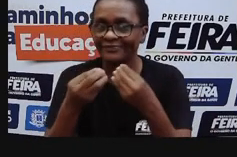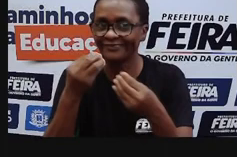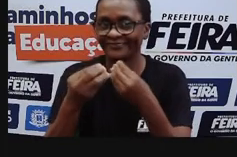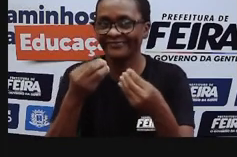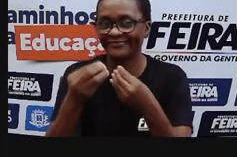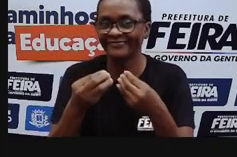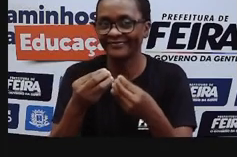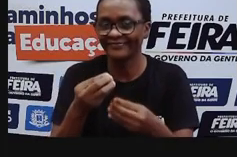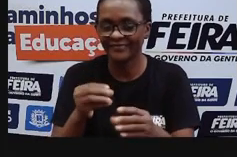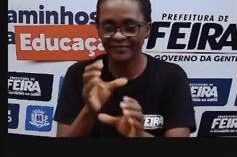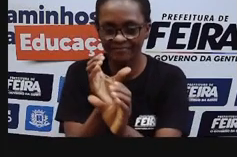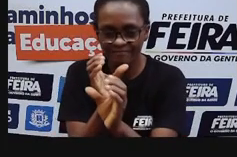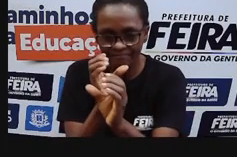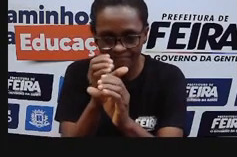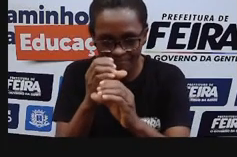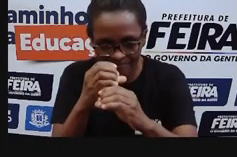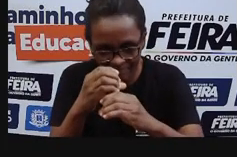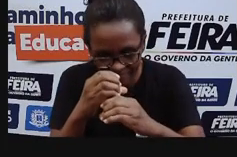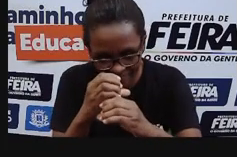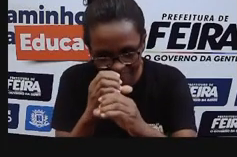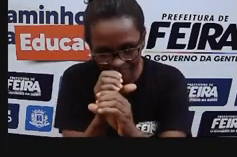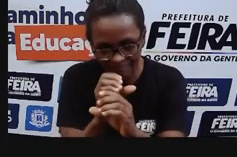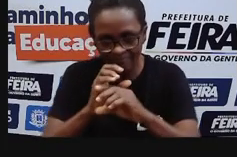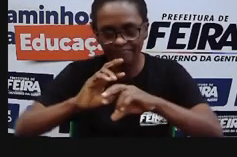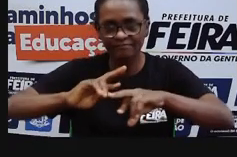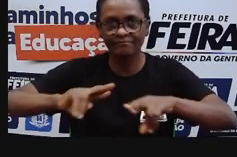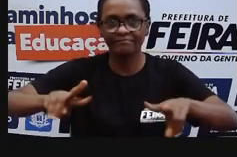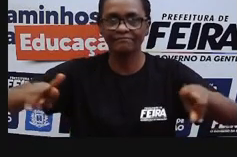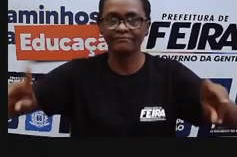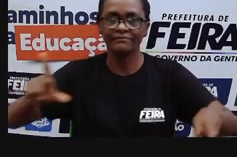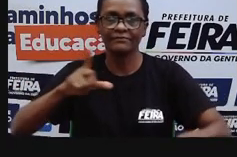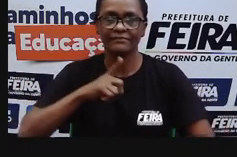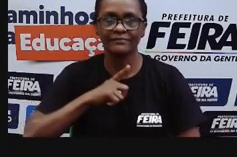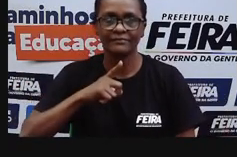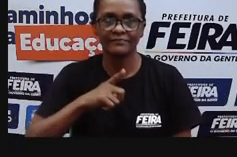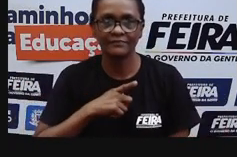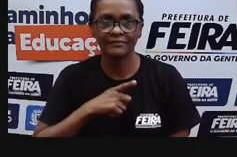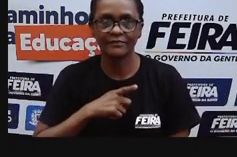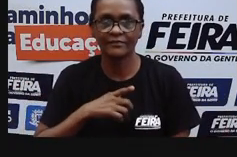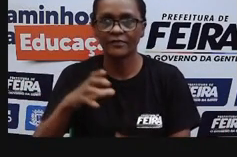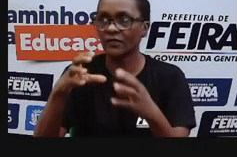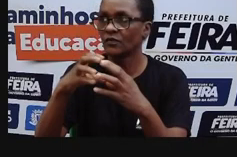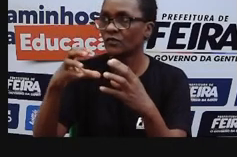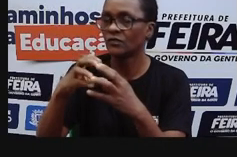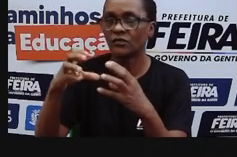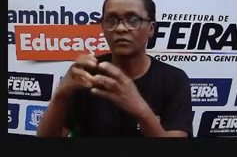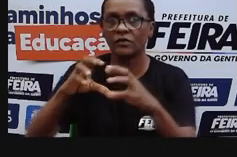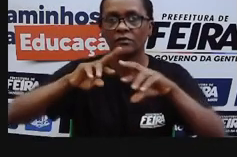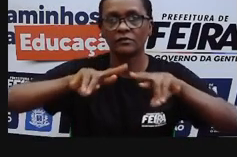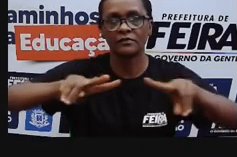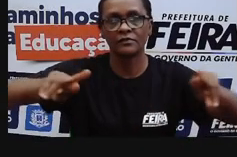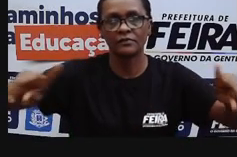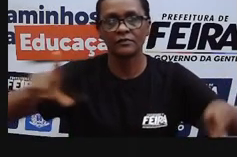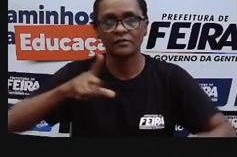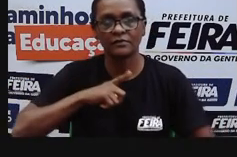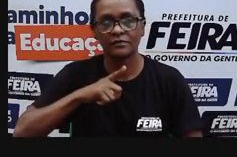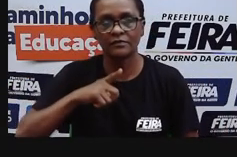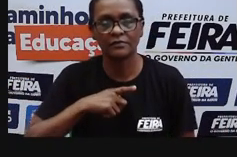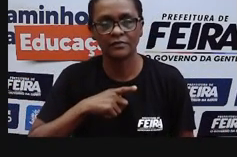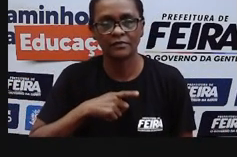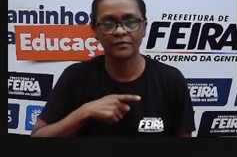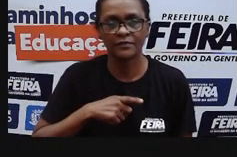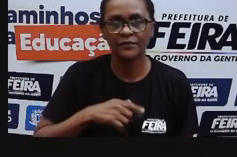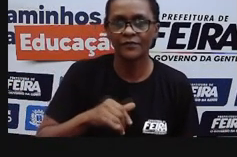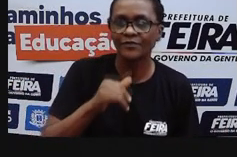microscópios, que são diversos, e as lupas. Lupa igual a essa que a Proto está aqui, usando